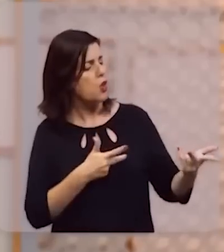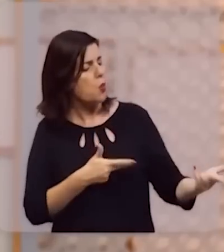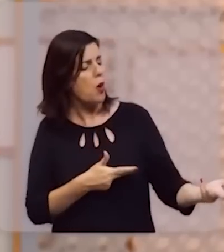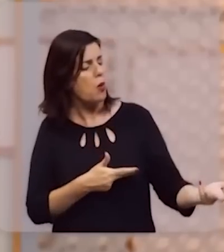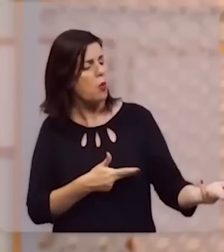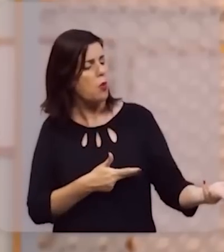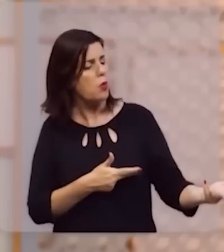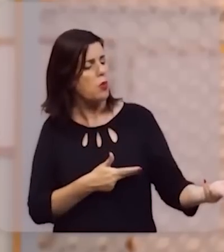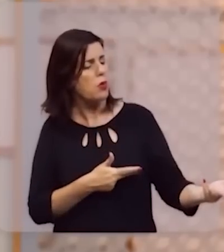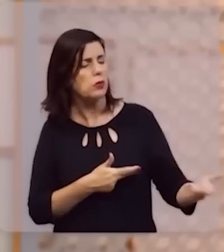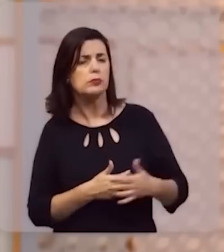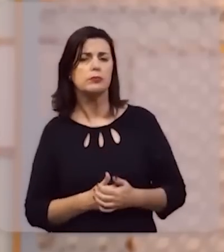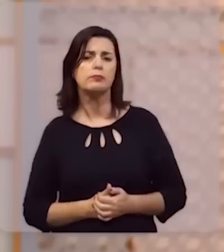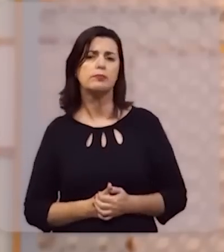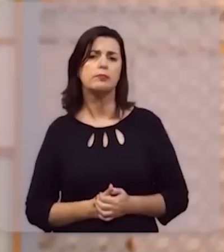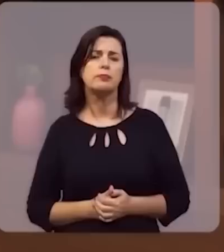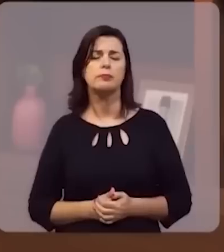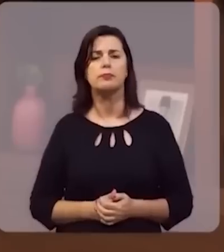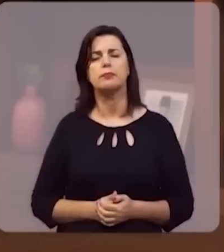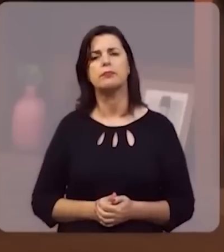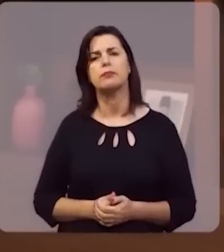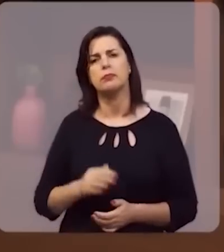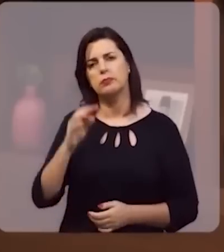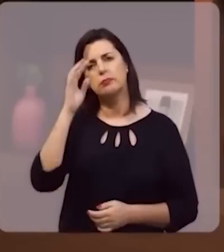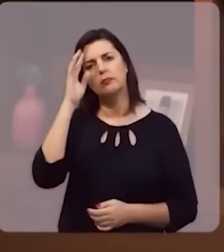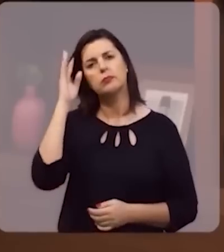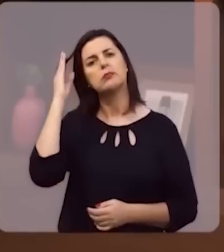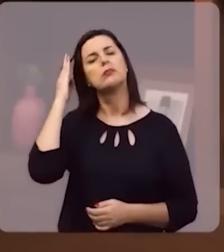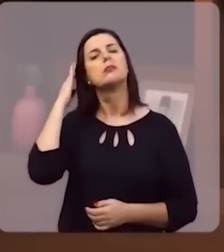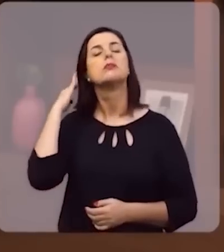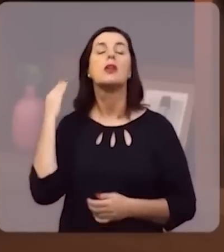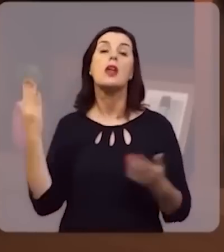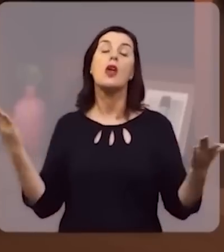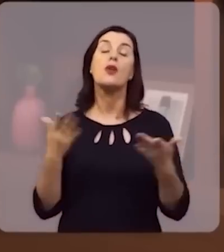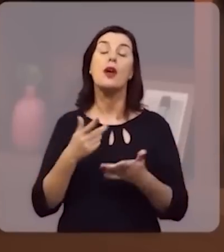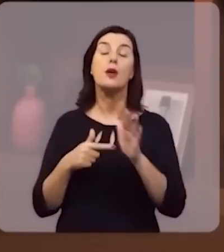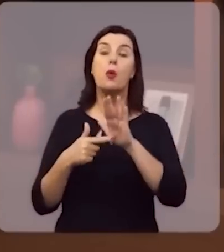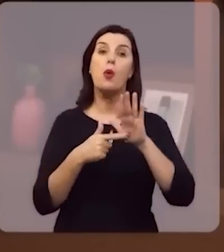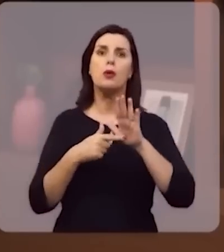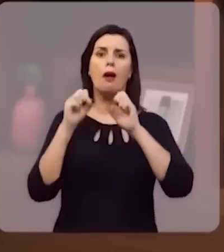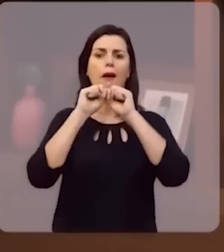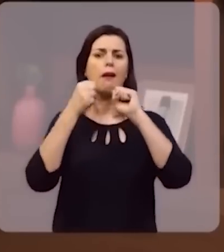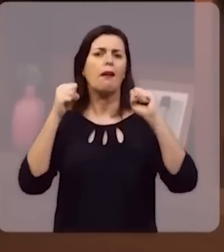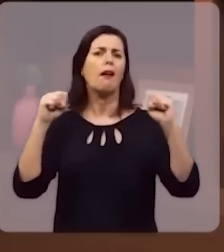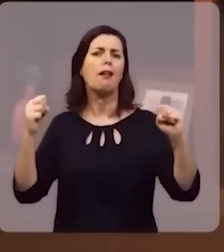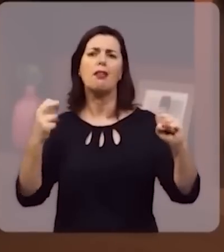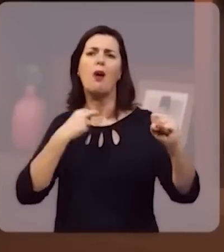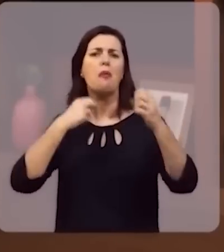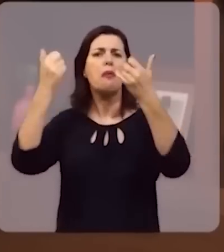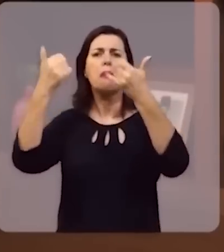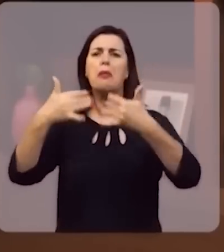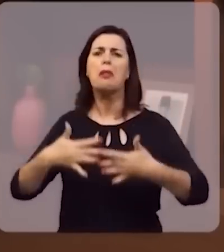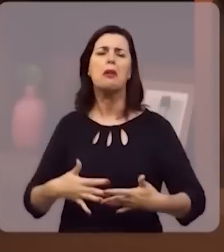igual? Diz o santo. Então eu gostaria aqui de olhar a grandeza, insondável,